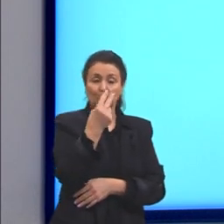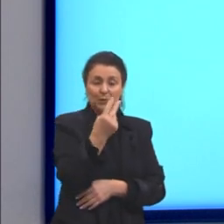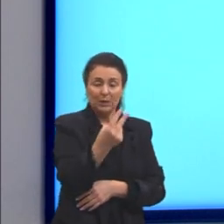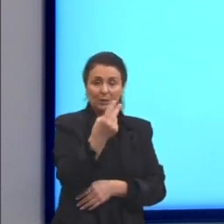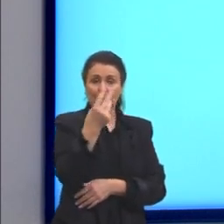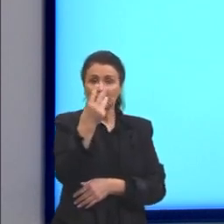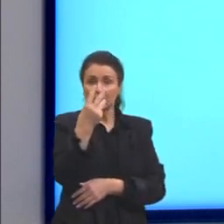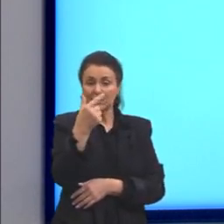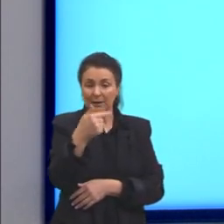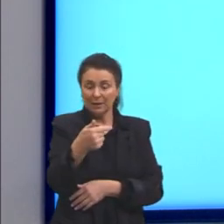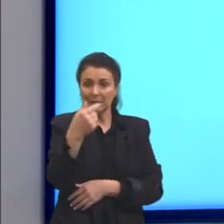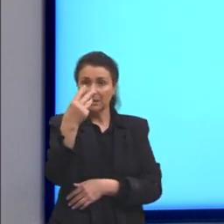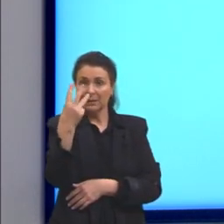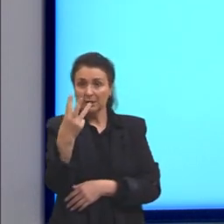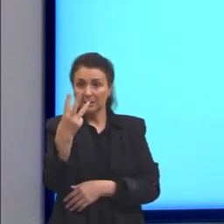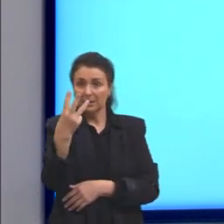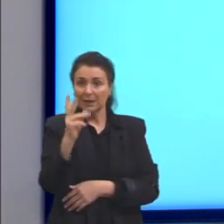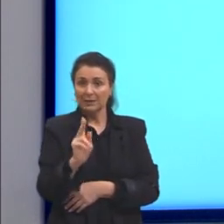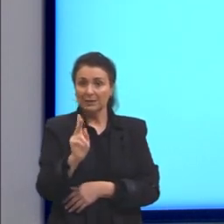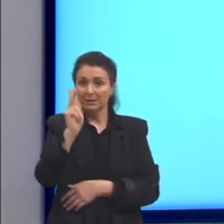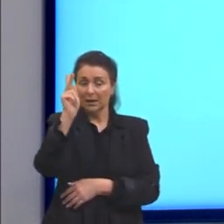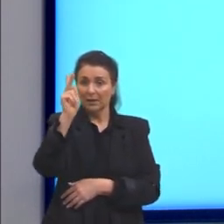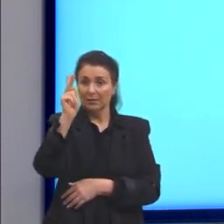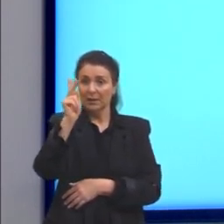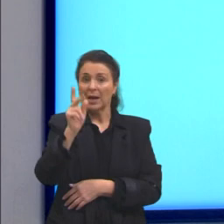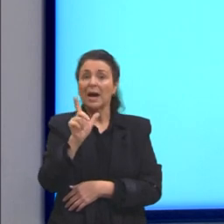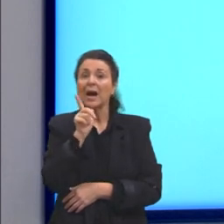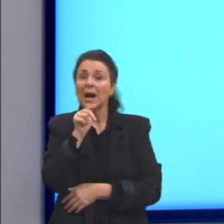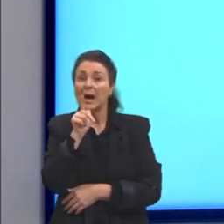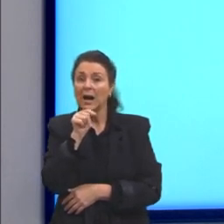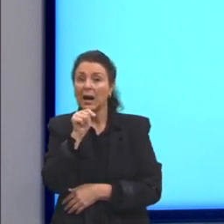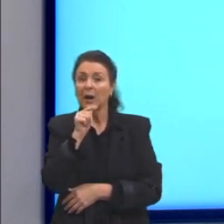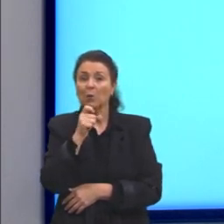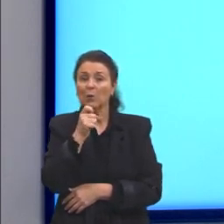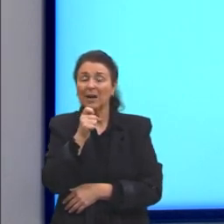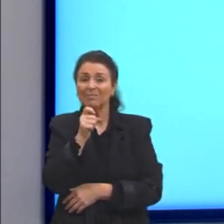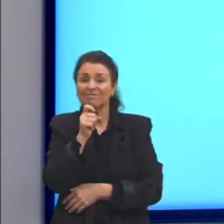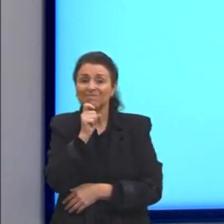água congela, e 373 K, a água ferve.